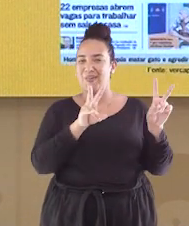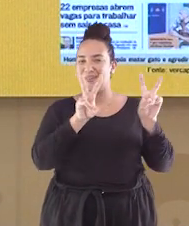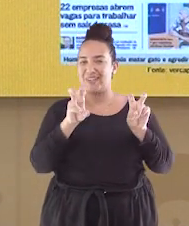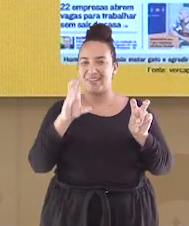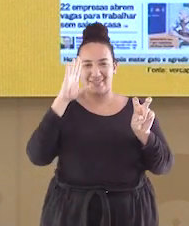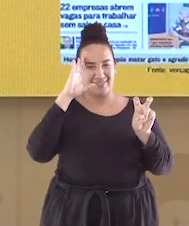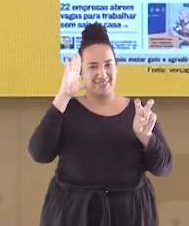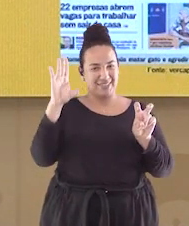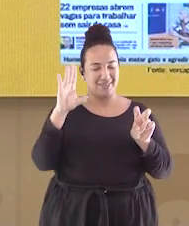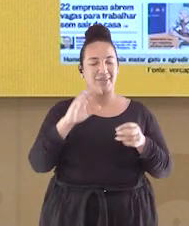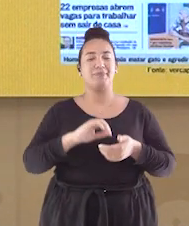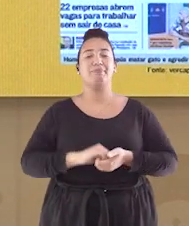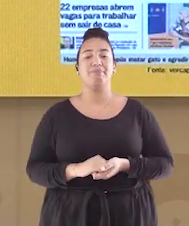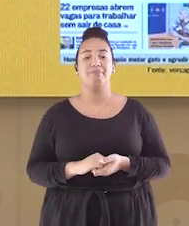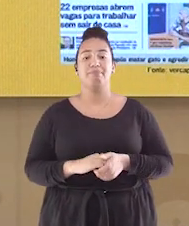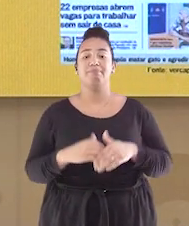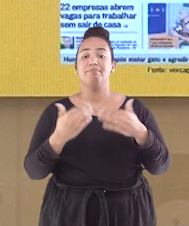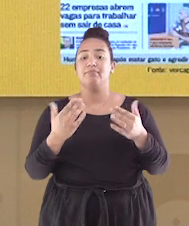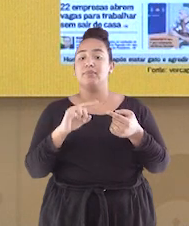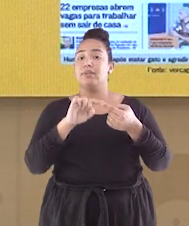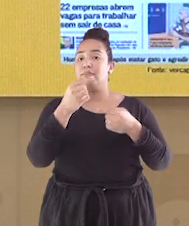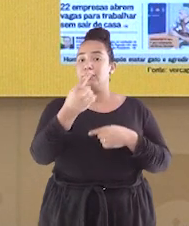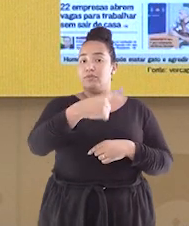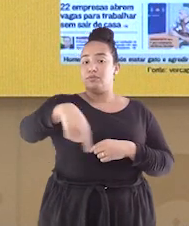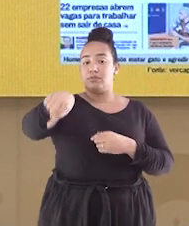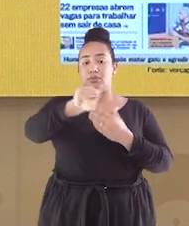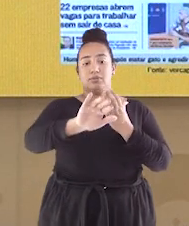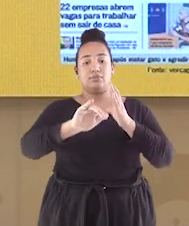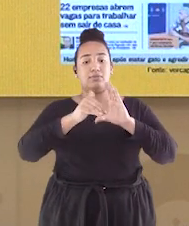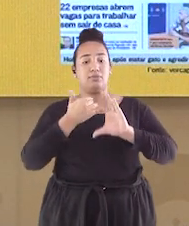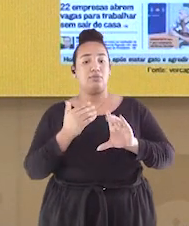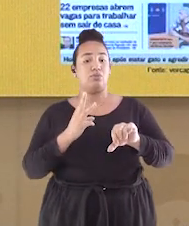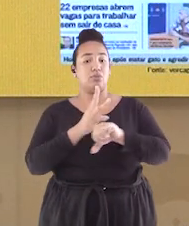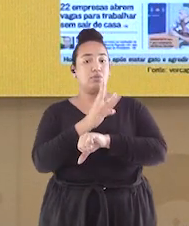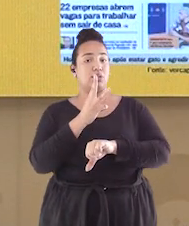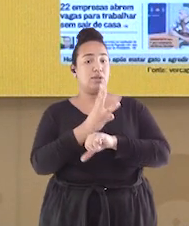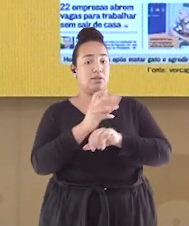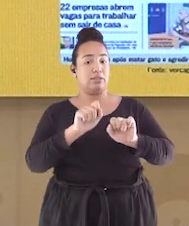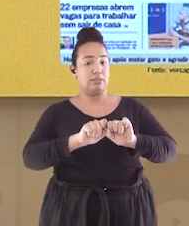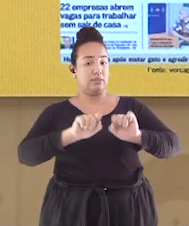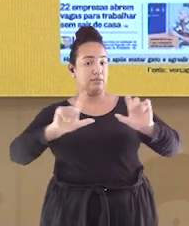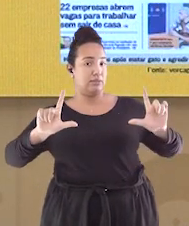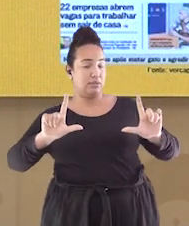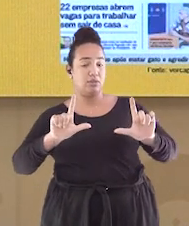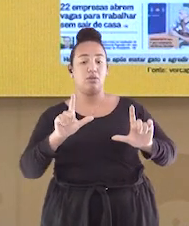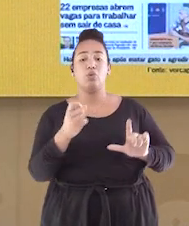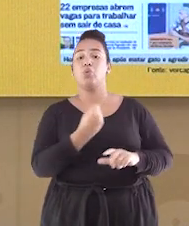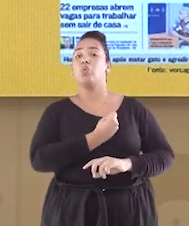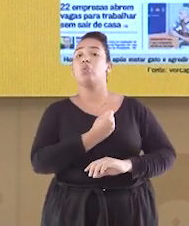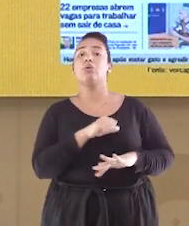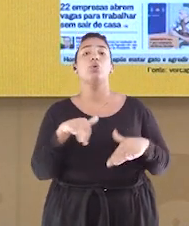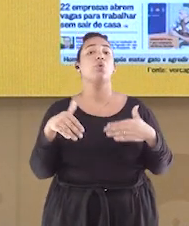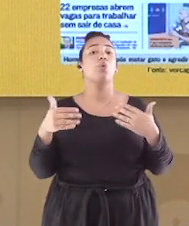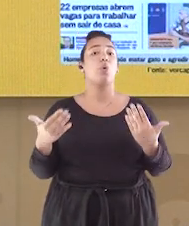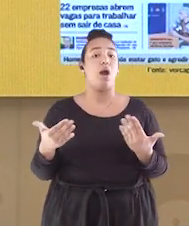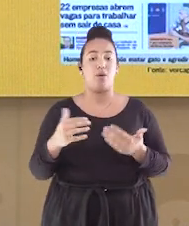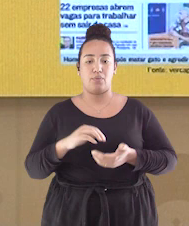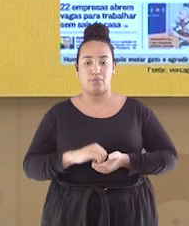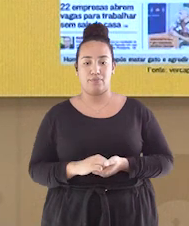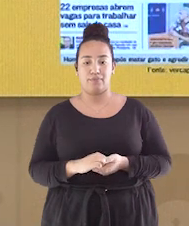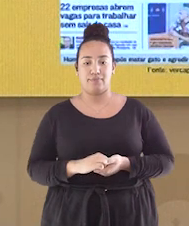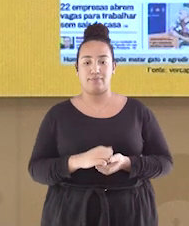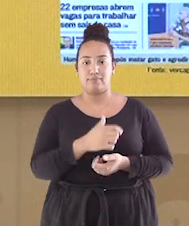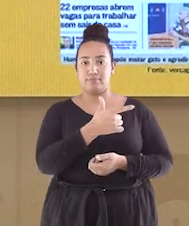principal do jornal. Depois disso, nos envie para o WhatsApp que está aparecendo na sua tela. Qual o telefone? O